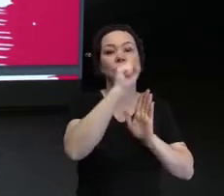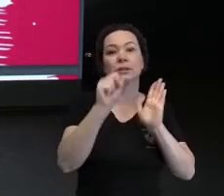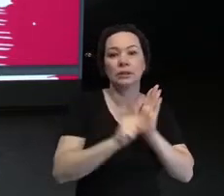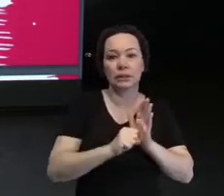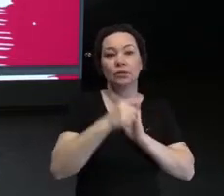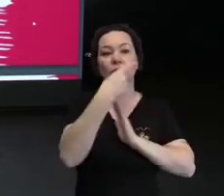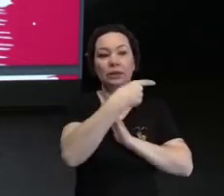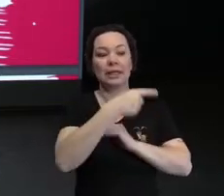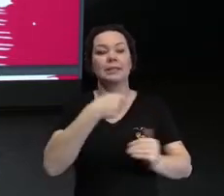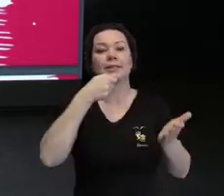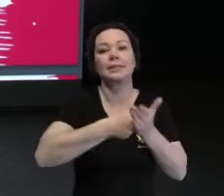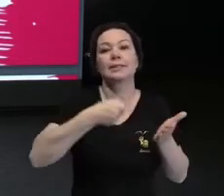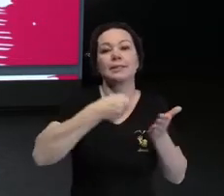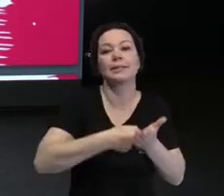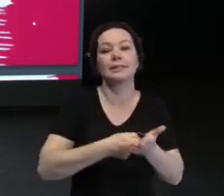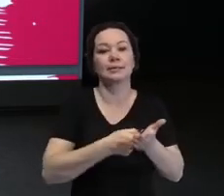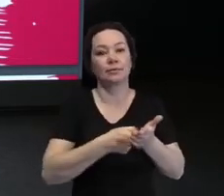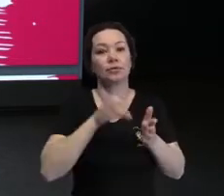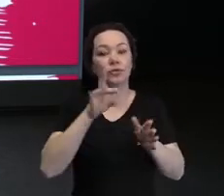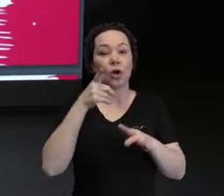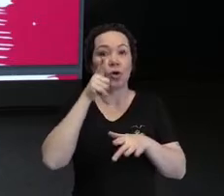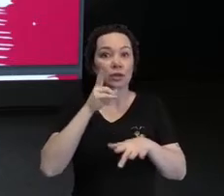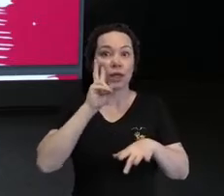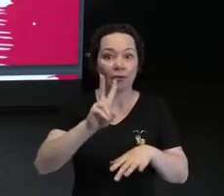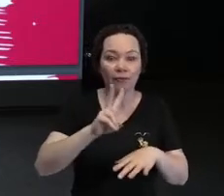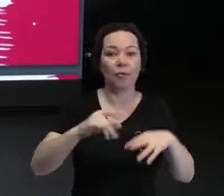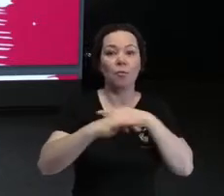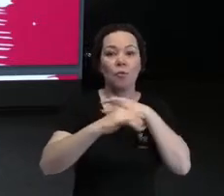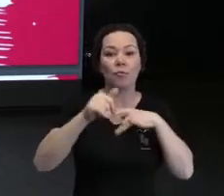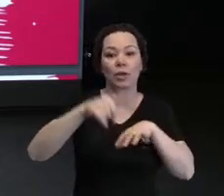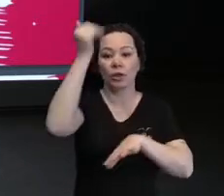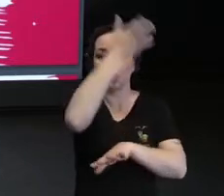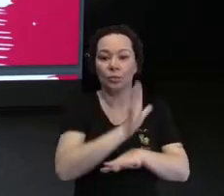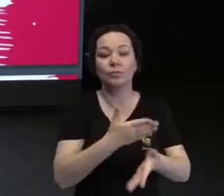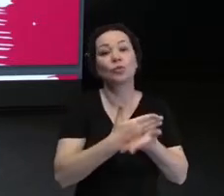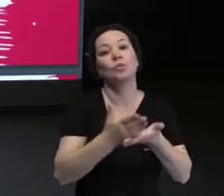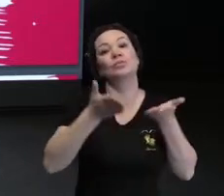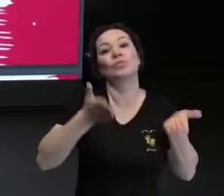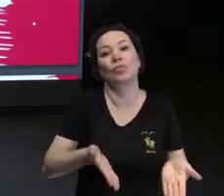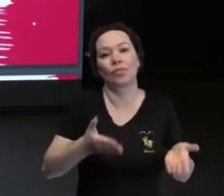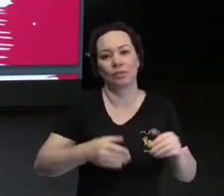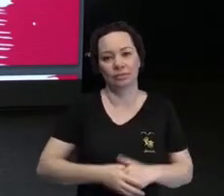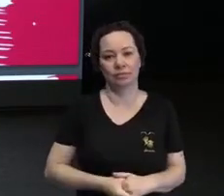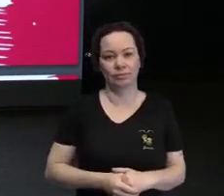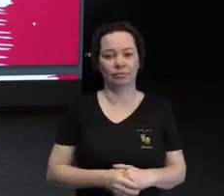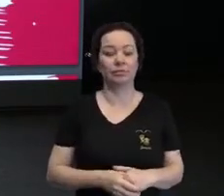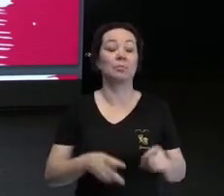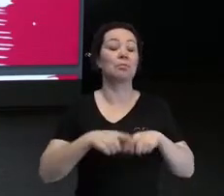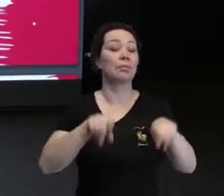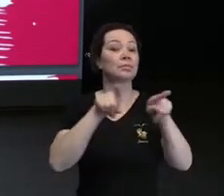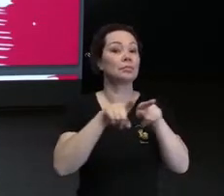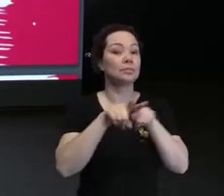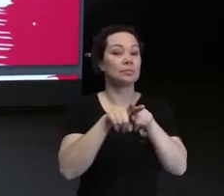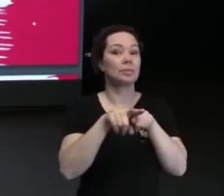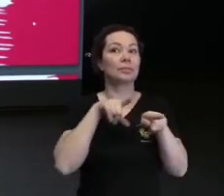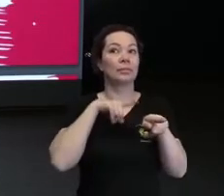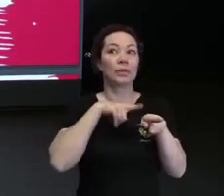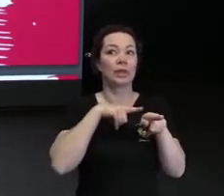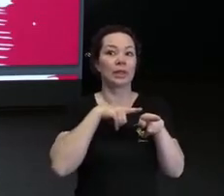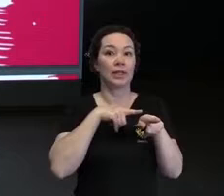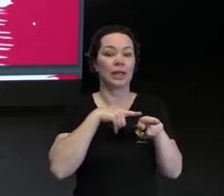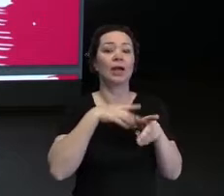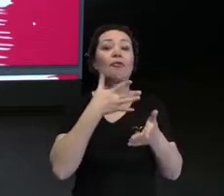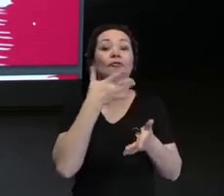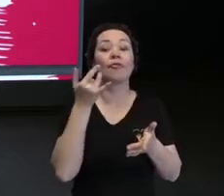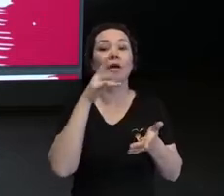luta, e a gente só vê esse movimento no Brasil recentemente. Mas a gente também tem a fácil